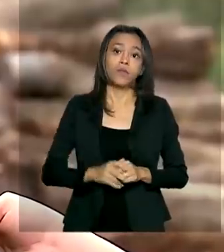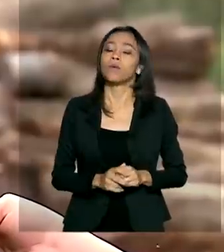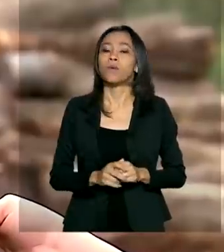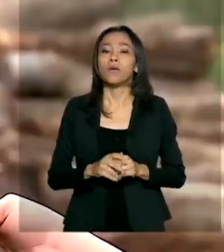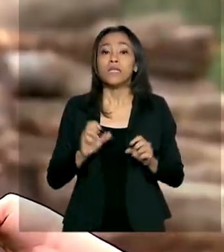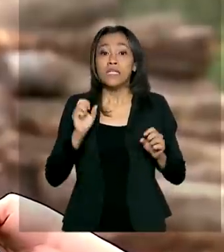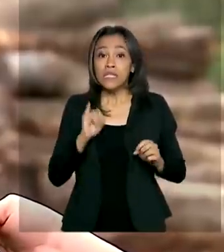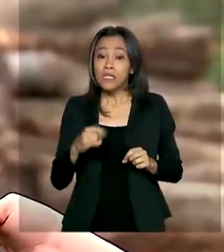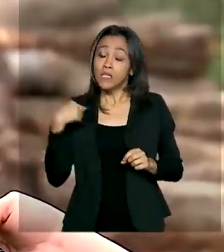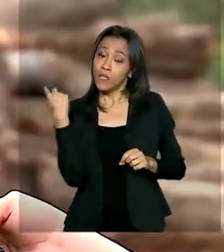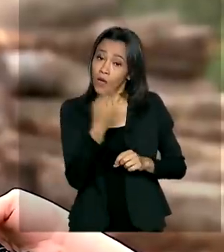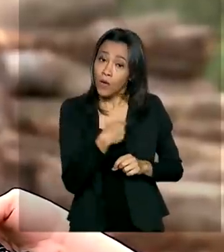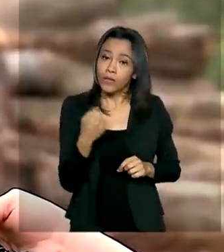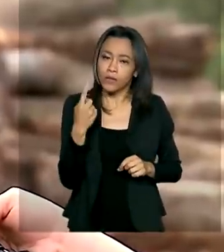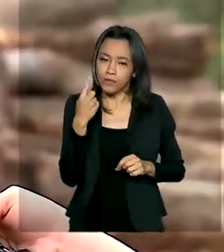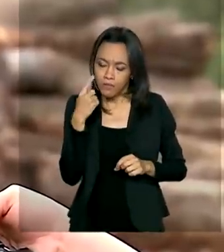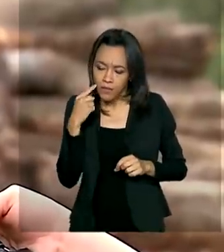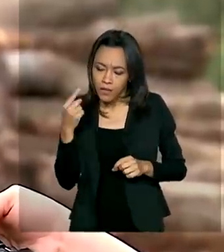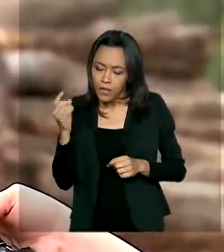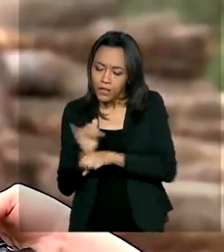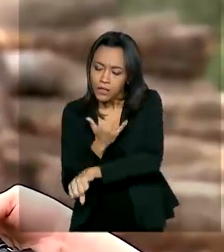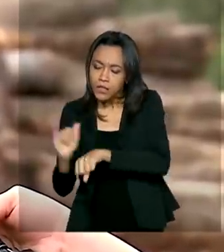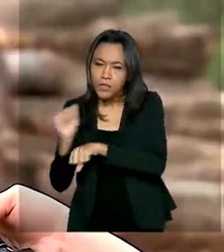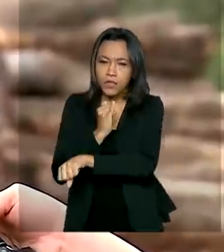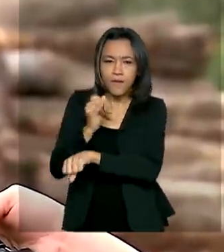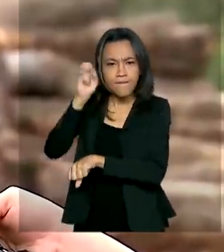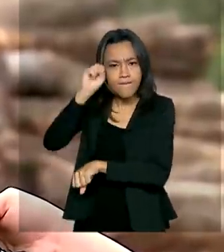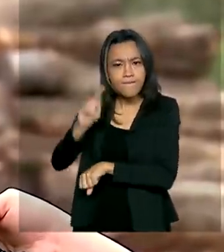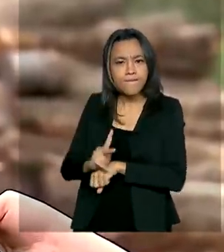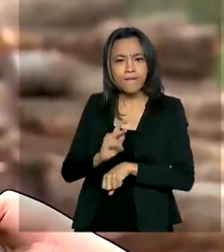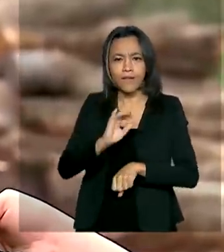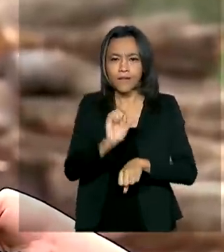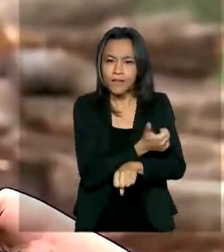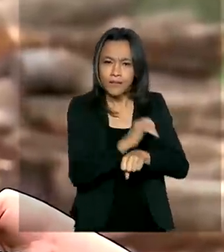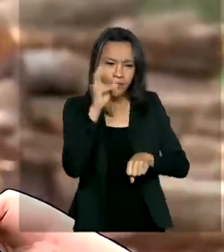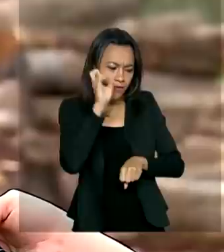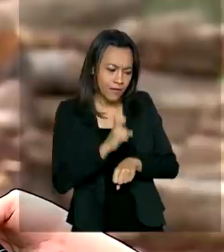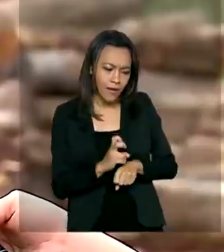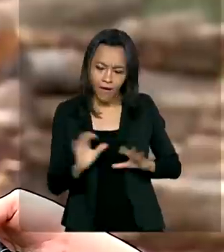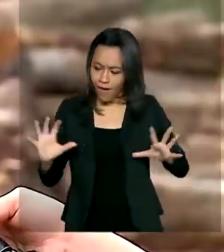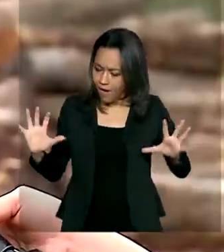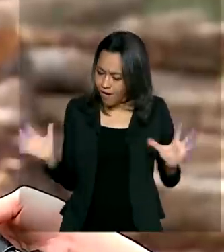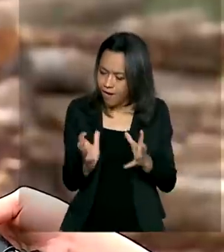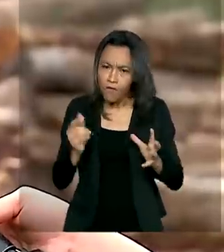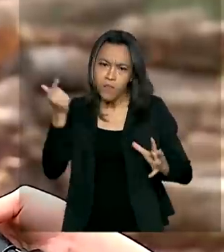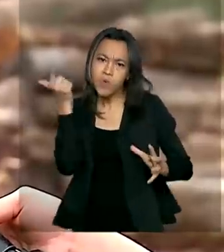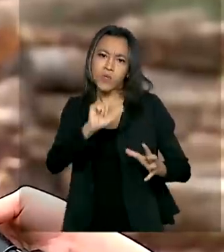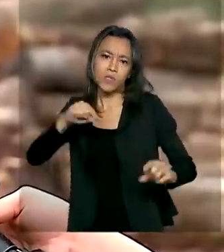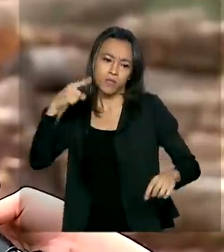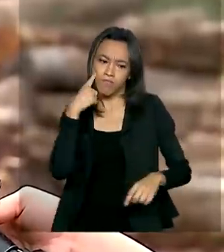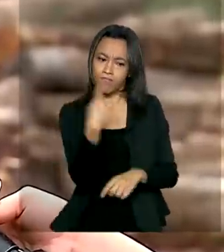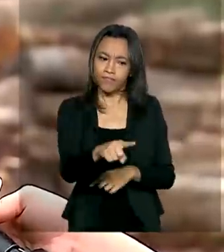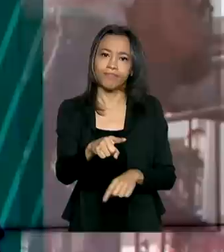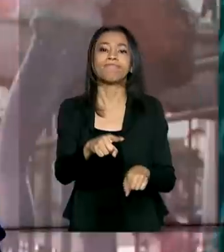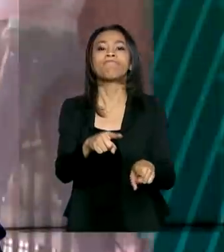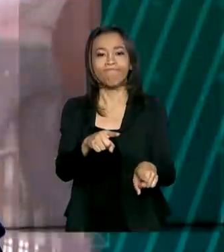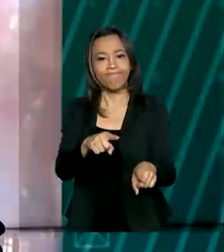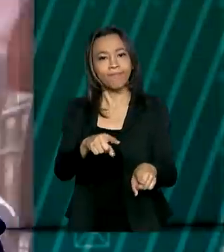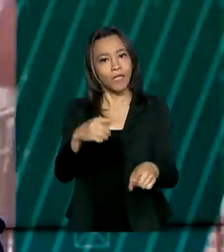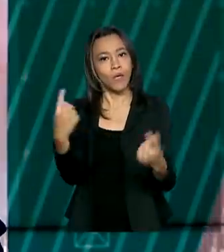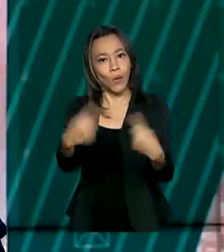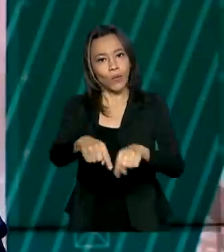seja, se a gente pegar a expectativa de cada um, nós vamos poder obter um resultado melhor quanto ao combate a esses delitos ambientais.